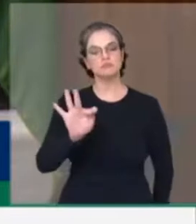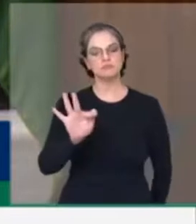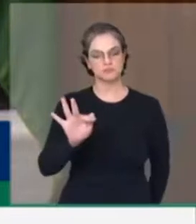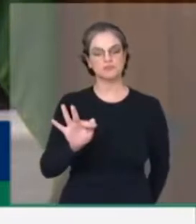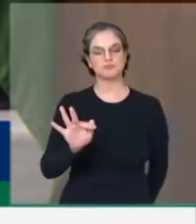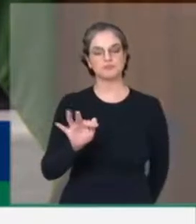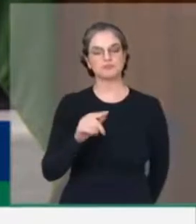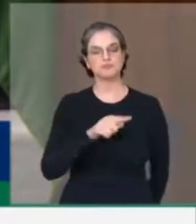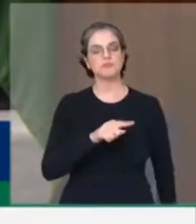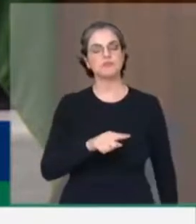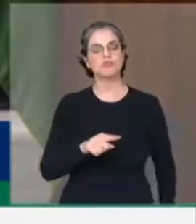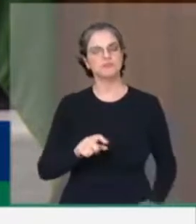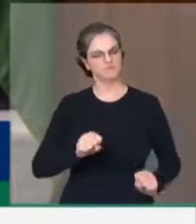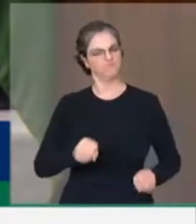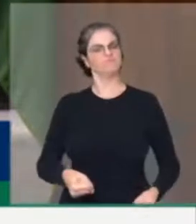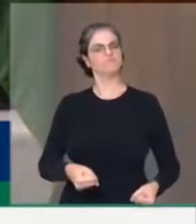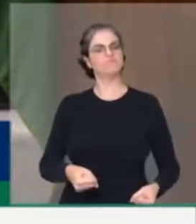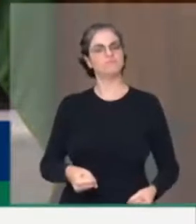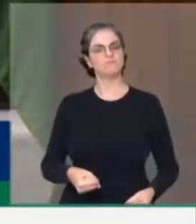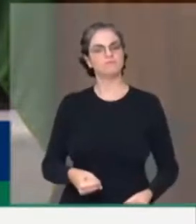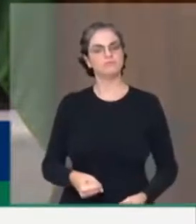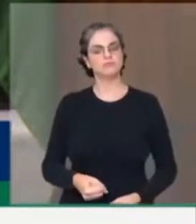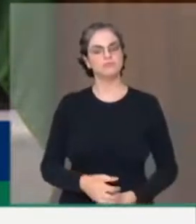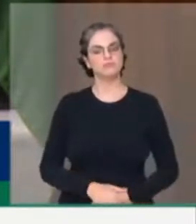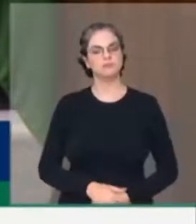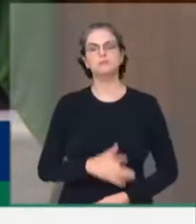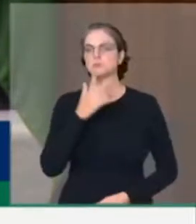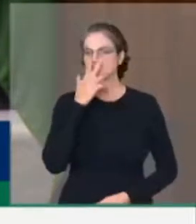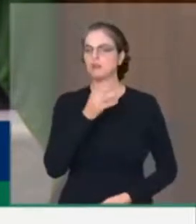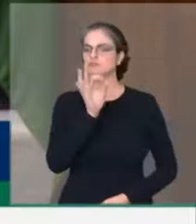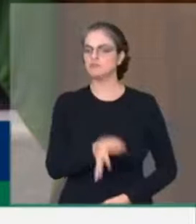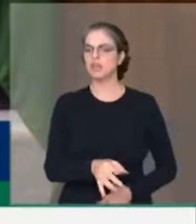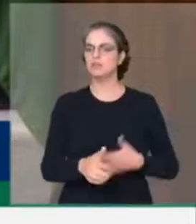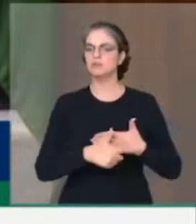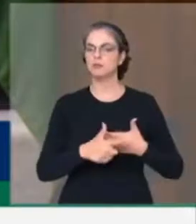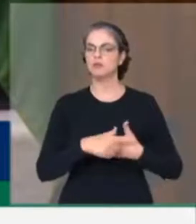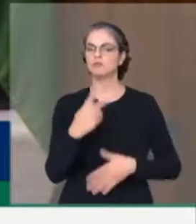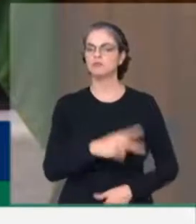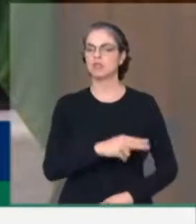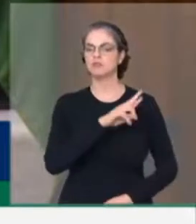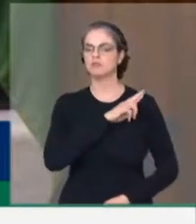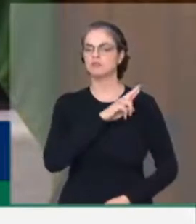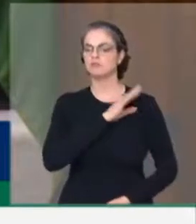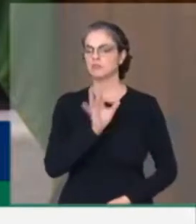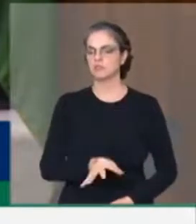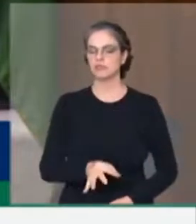um reencontro, um reencontro com a sua função fundamental